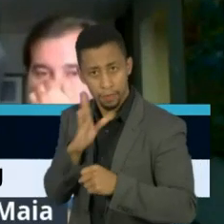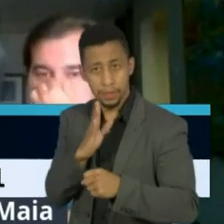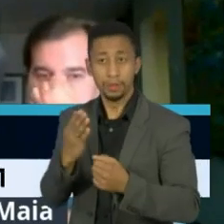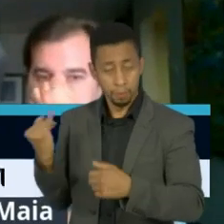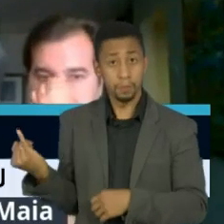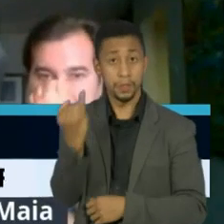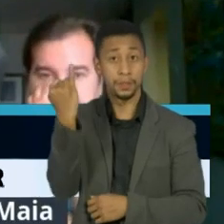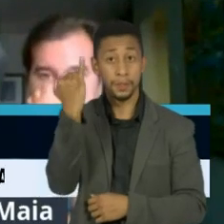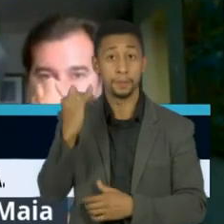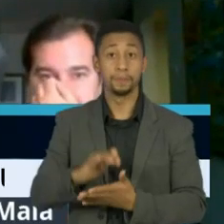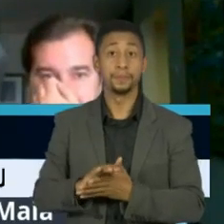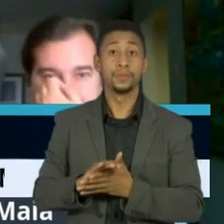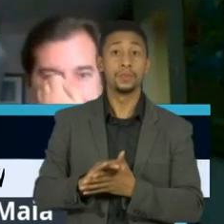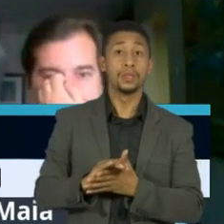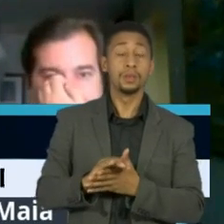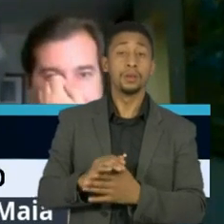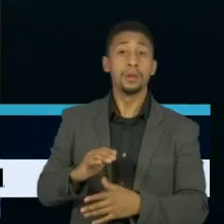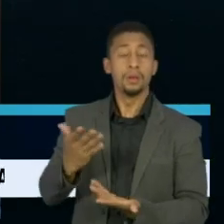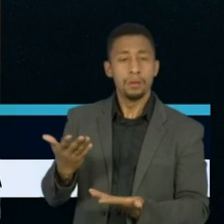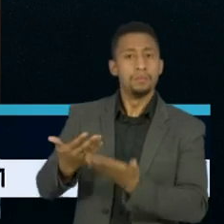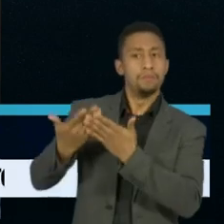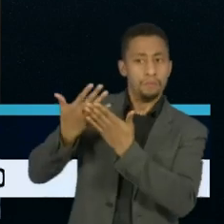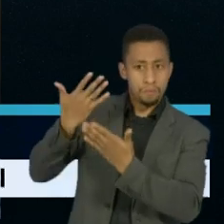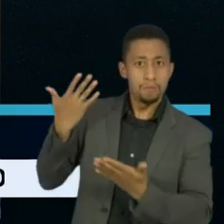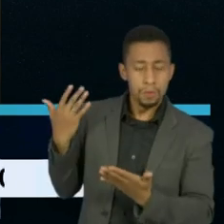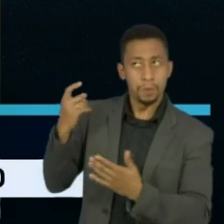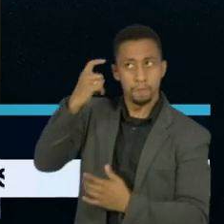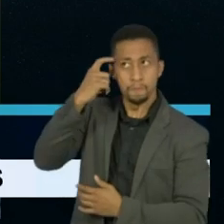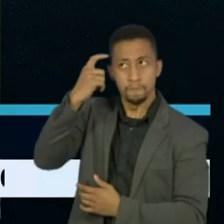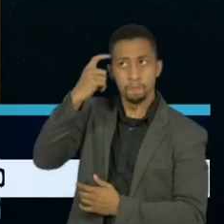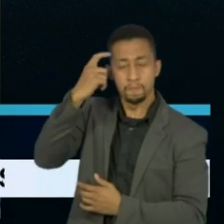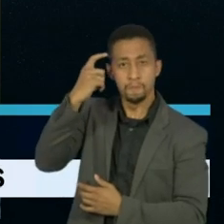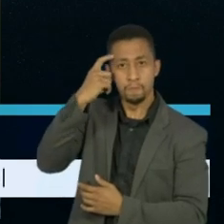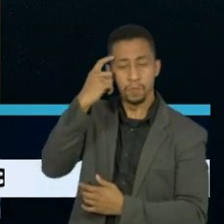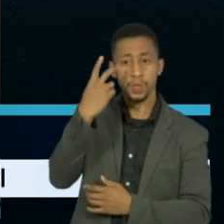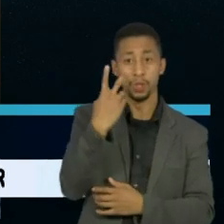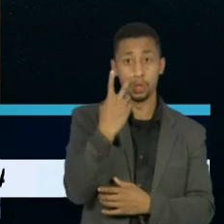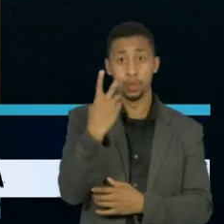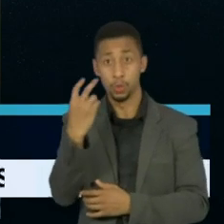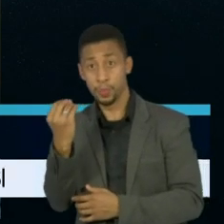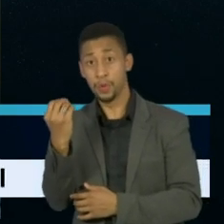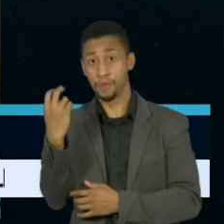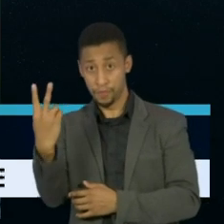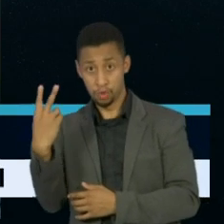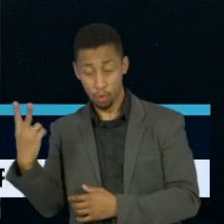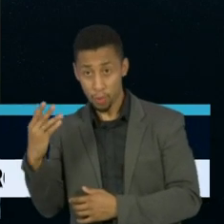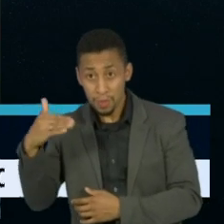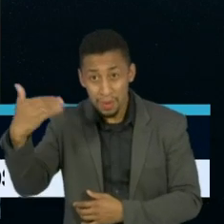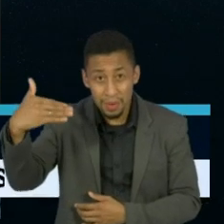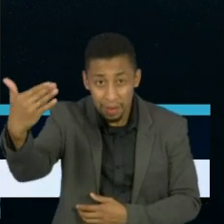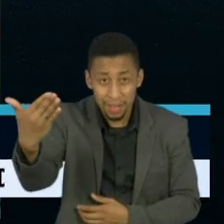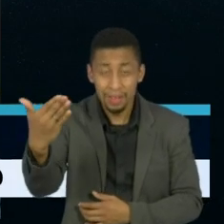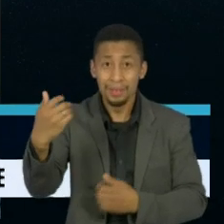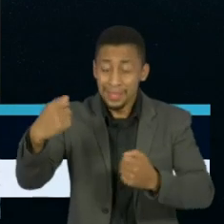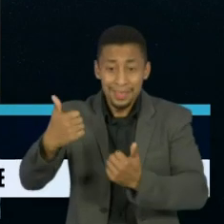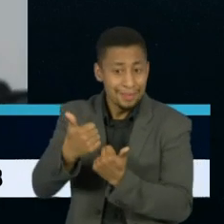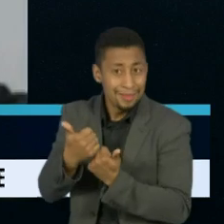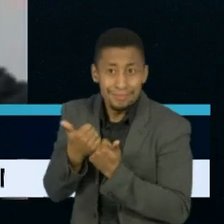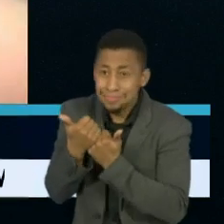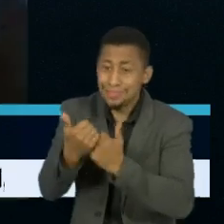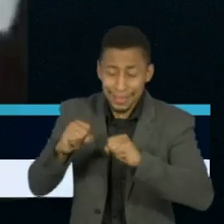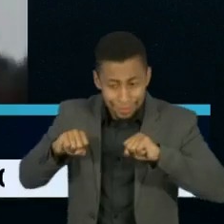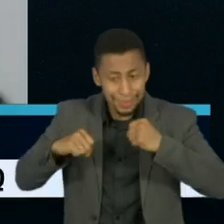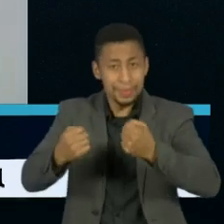para remover o passado, nem simplesmente pensar em 2022, mas pensar no momento da importância de defender o nosso país.